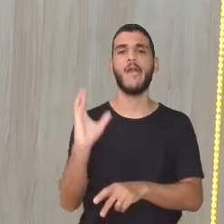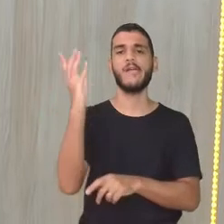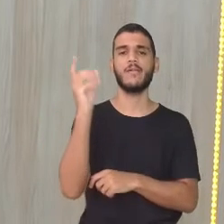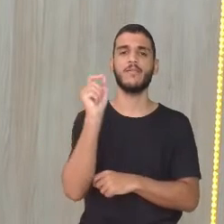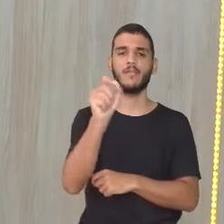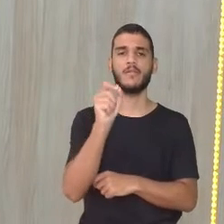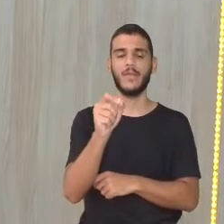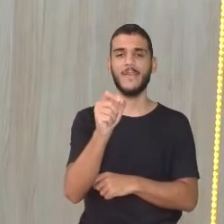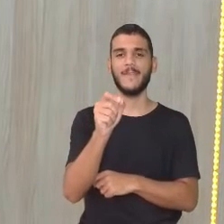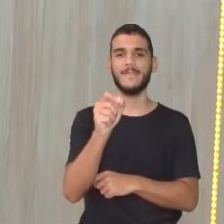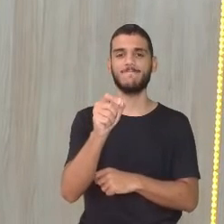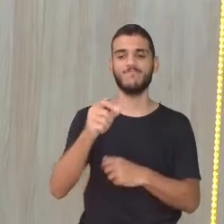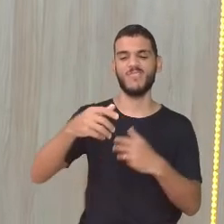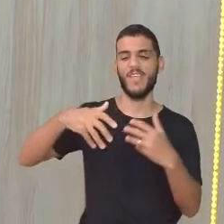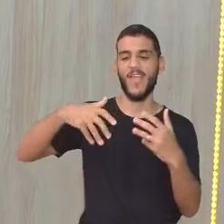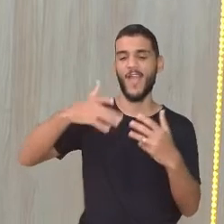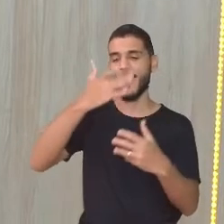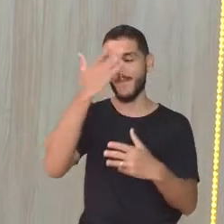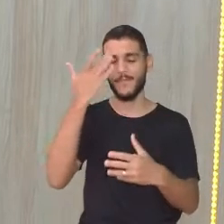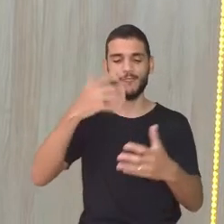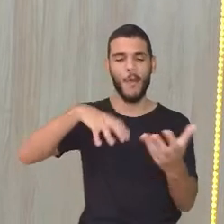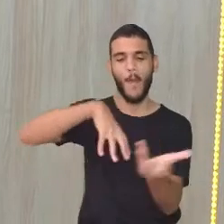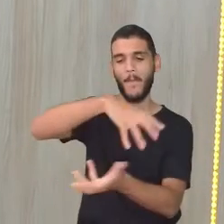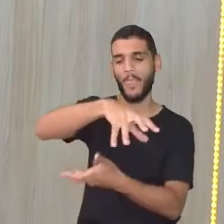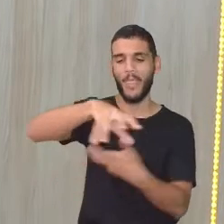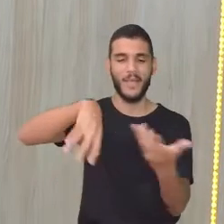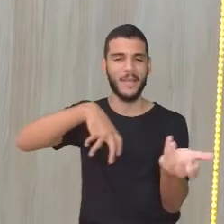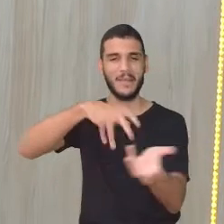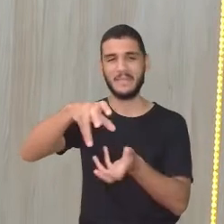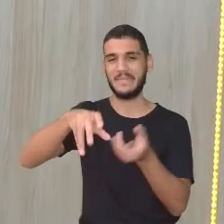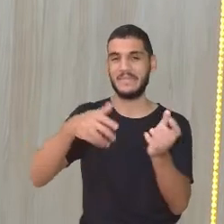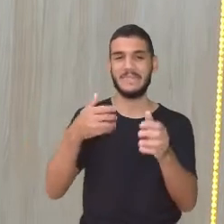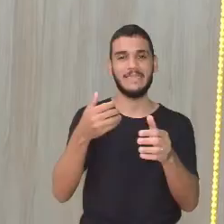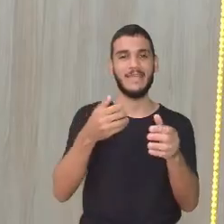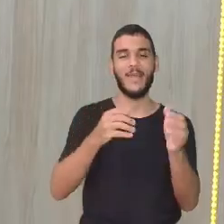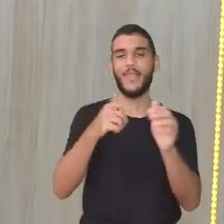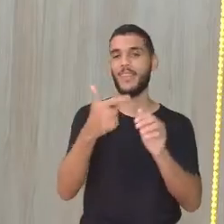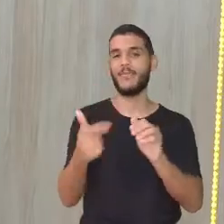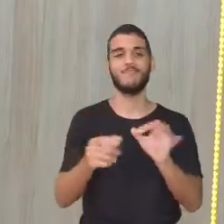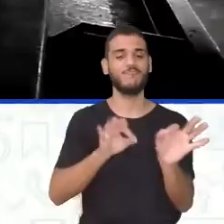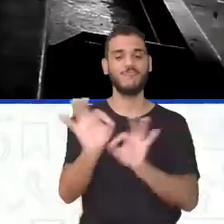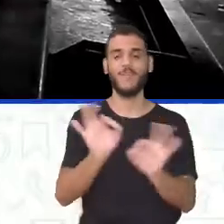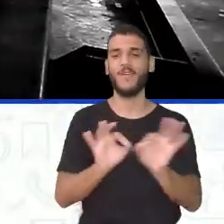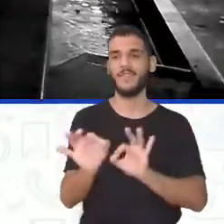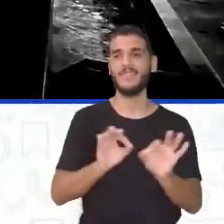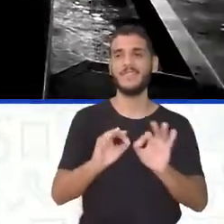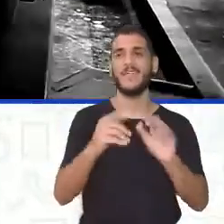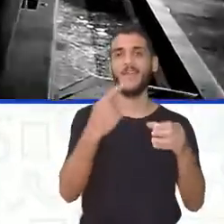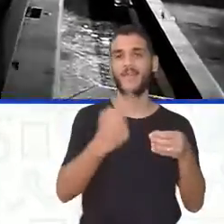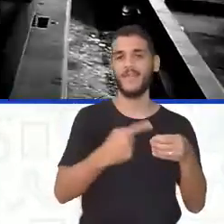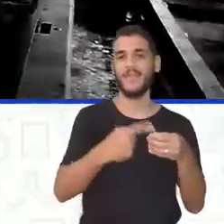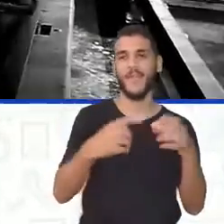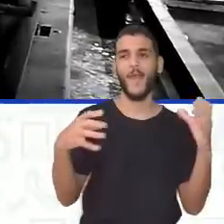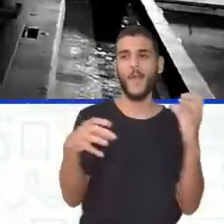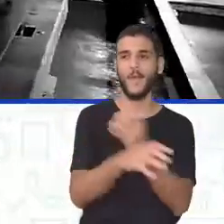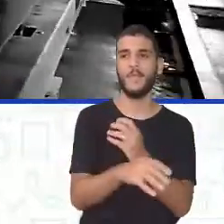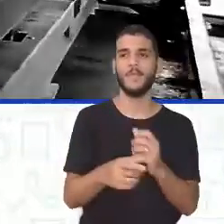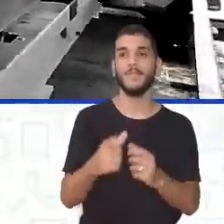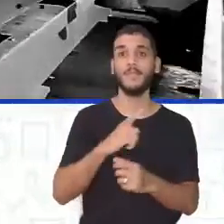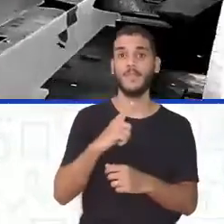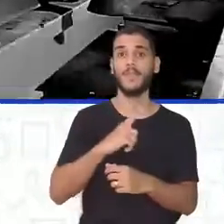Essa desorganização aí estrutural da cidade toda, né? Então, olha aí, professora Vanessa, o que eu trouxe esse